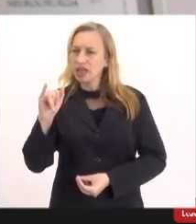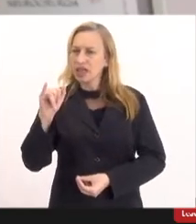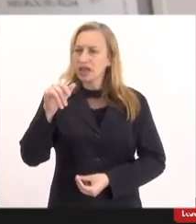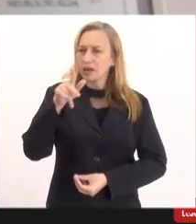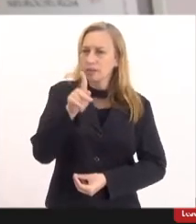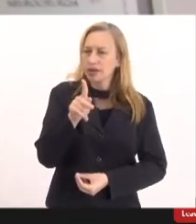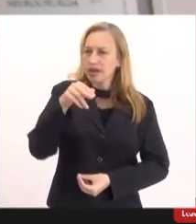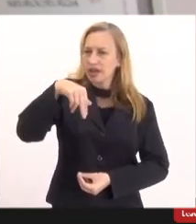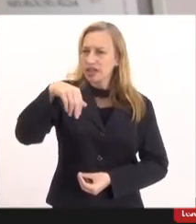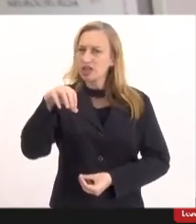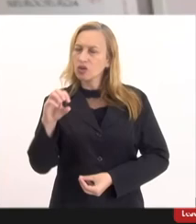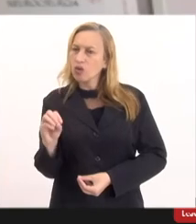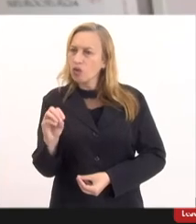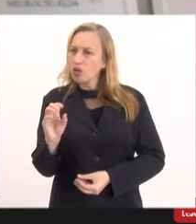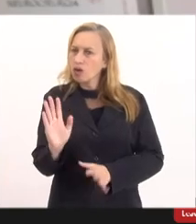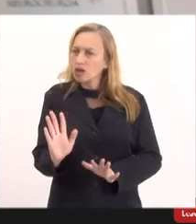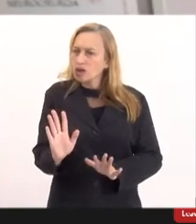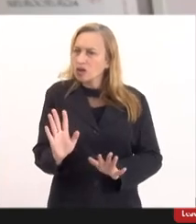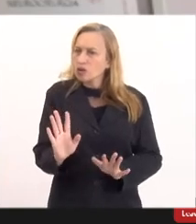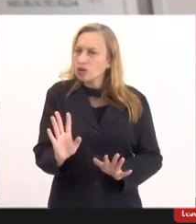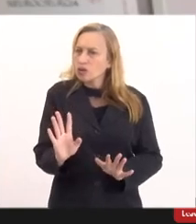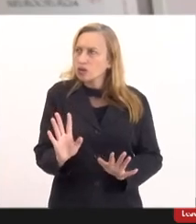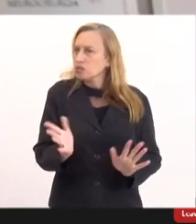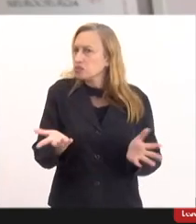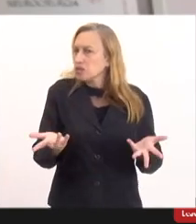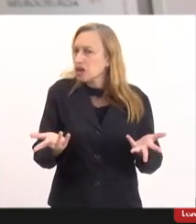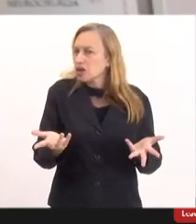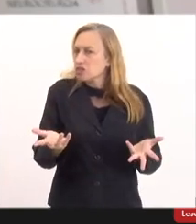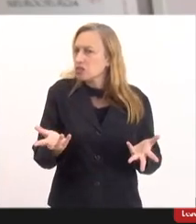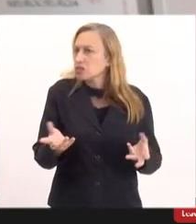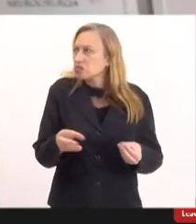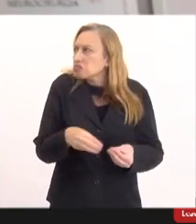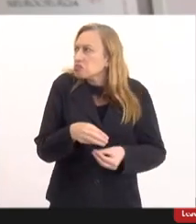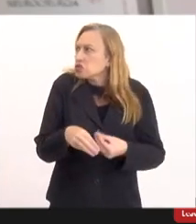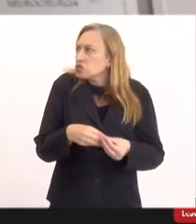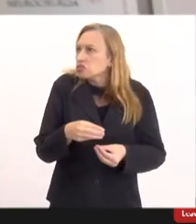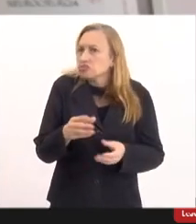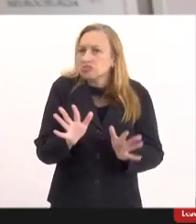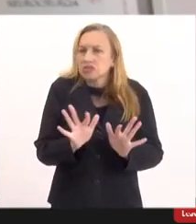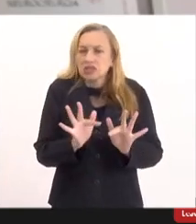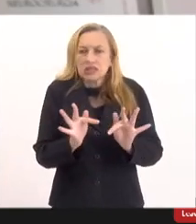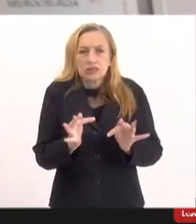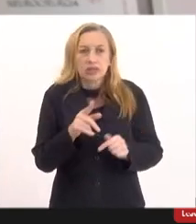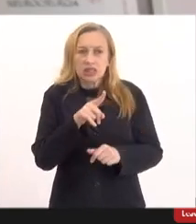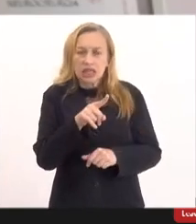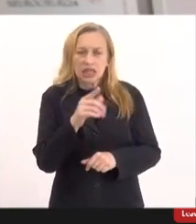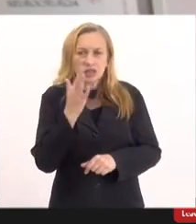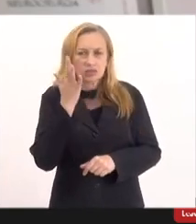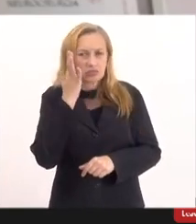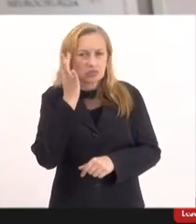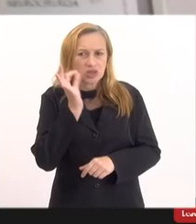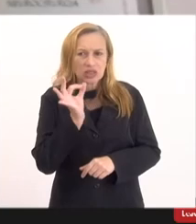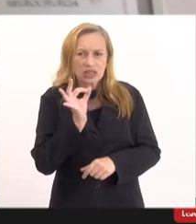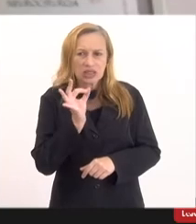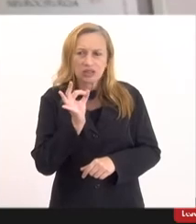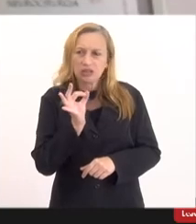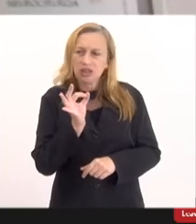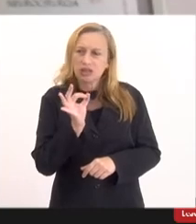só uma sentença era uma coisa semântica e não uma coisa que ele entenderia como uma pessoa simples